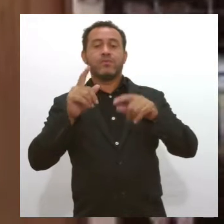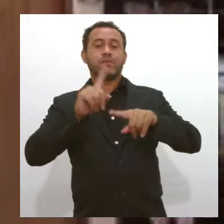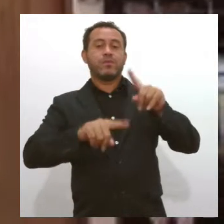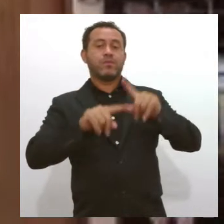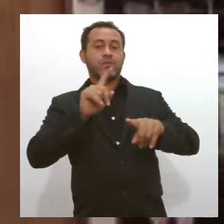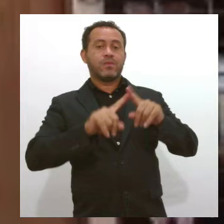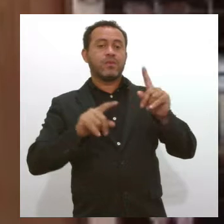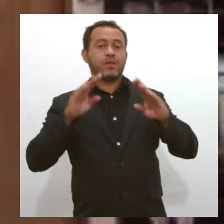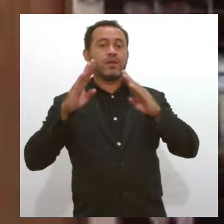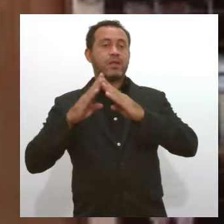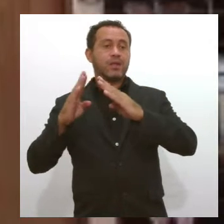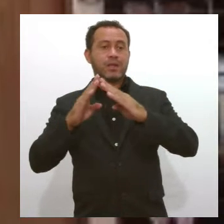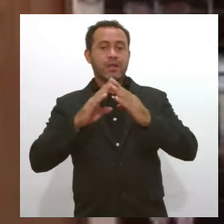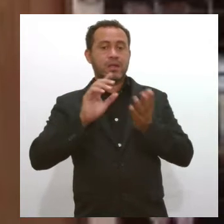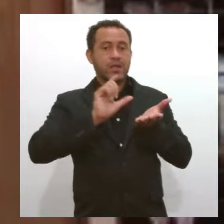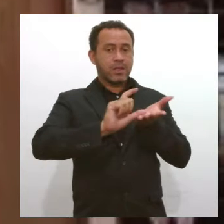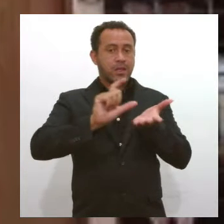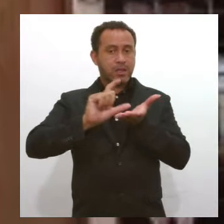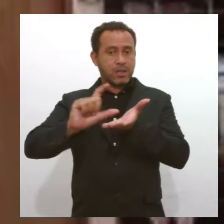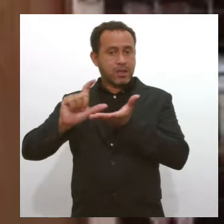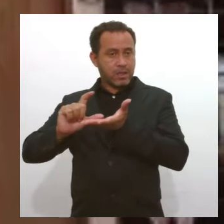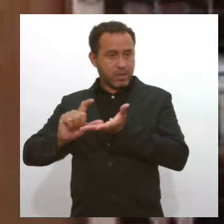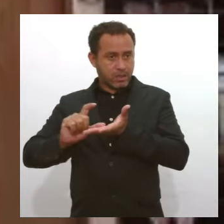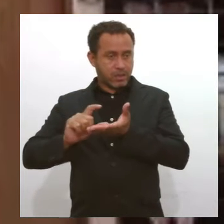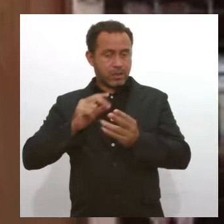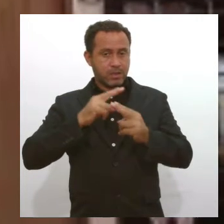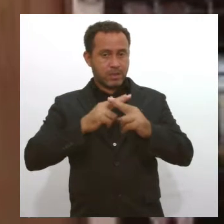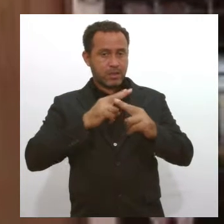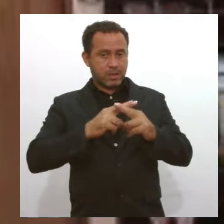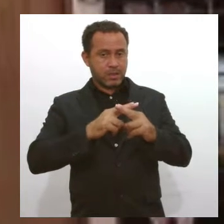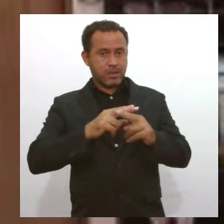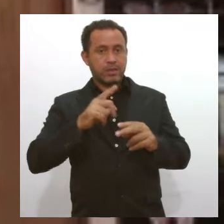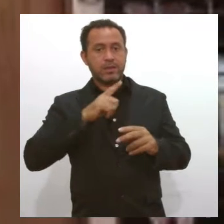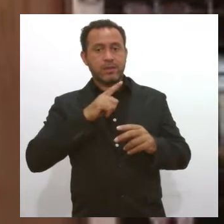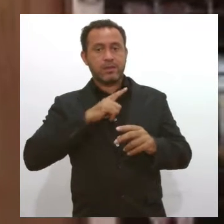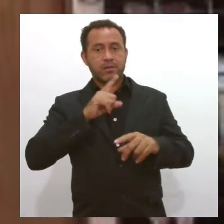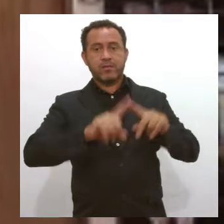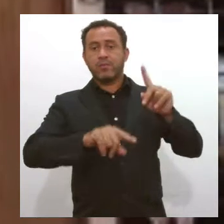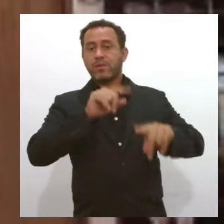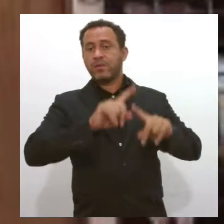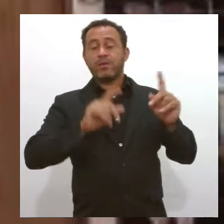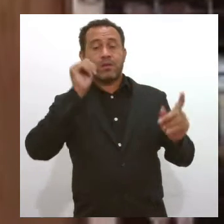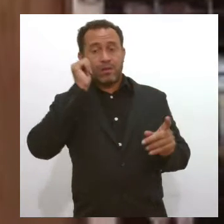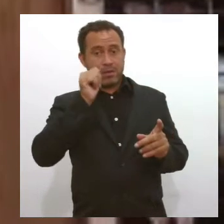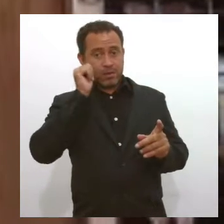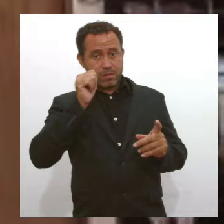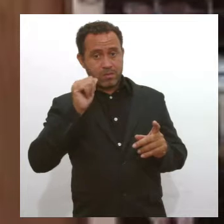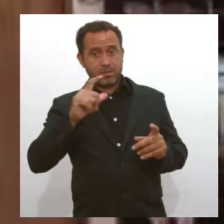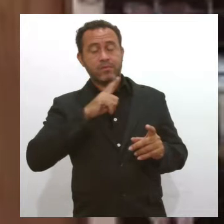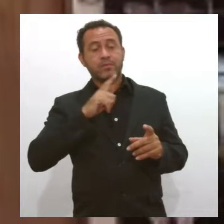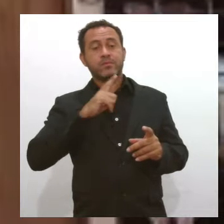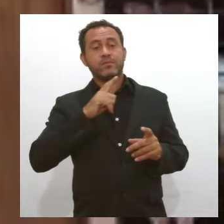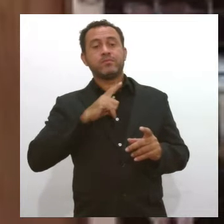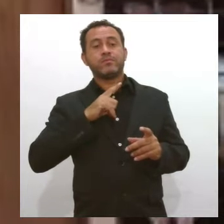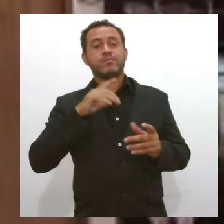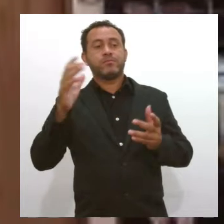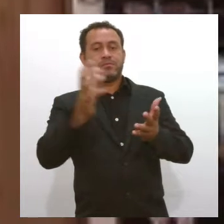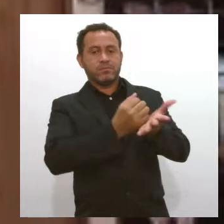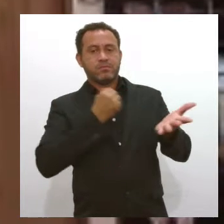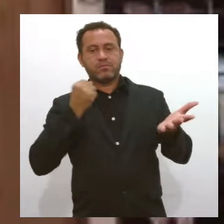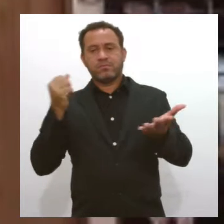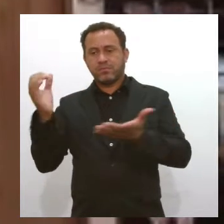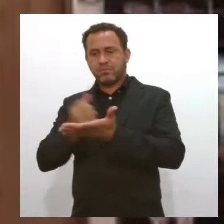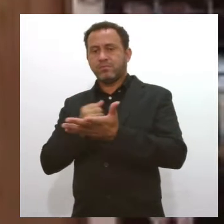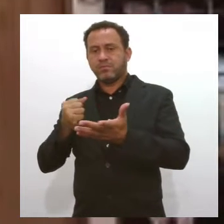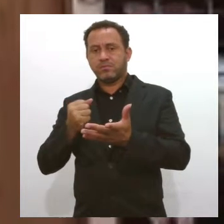apropriação do auxílio emergencial e dos bens da mulher, dificultando a alimentação,